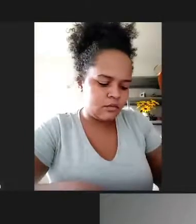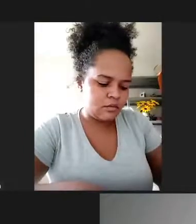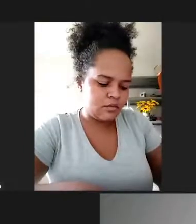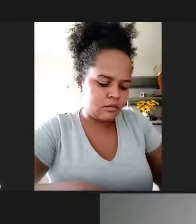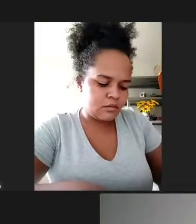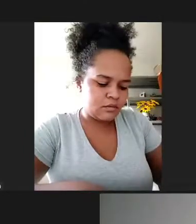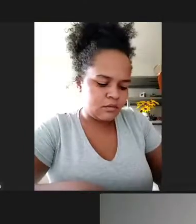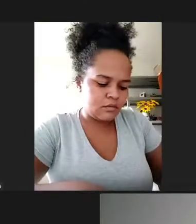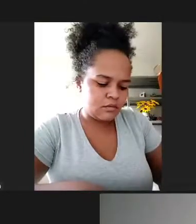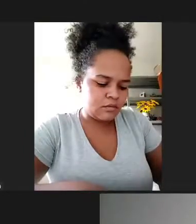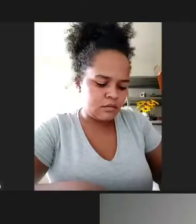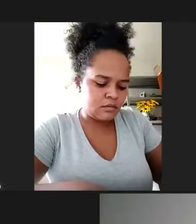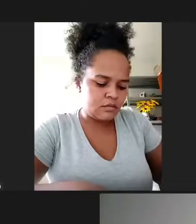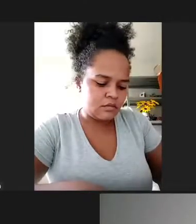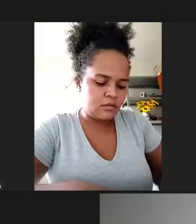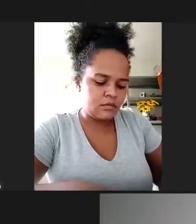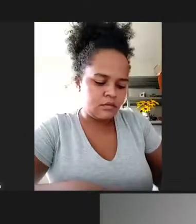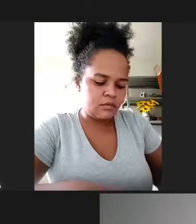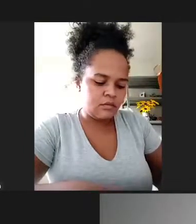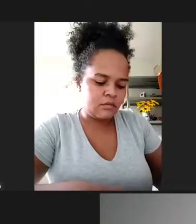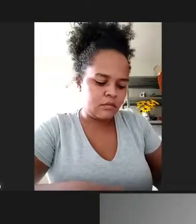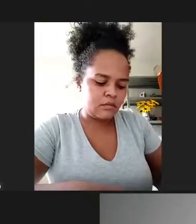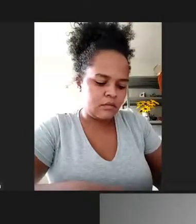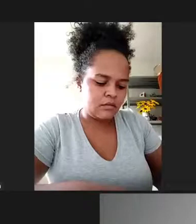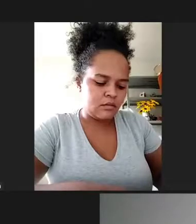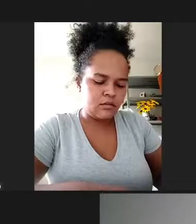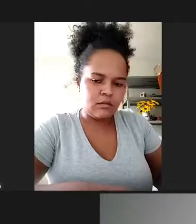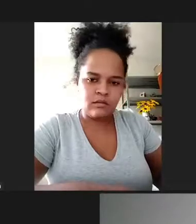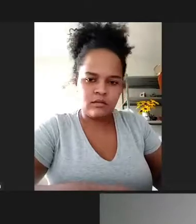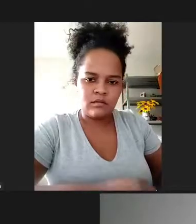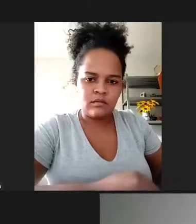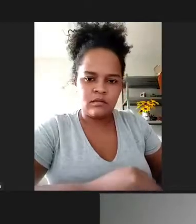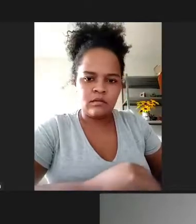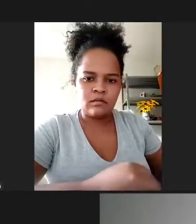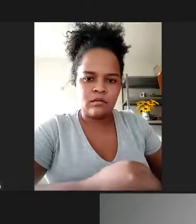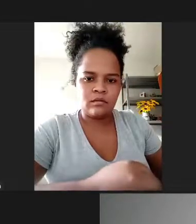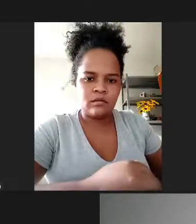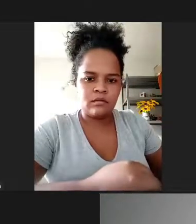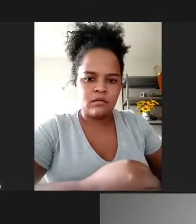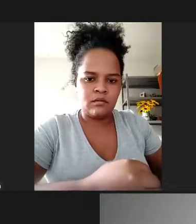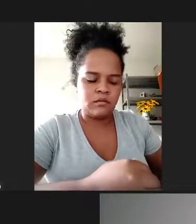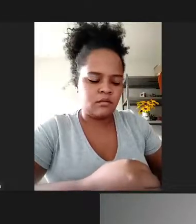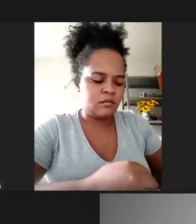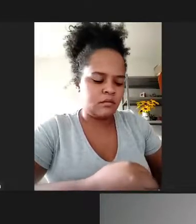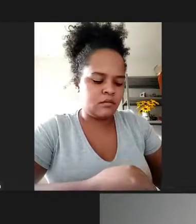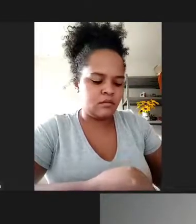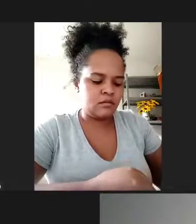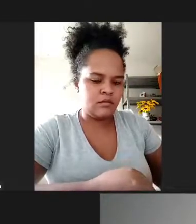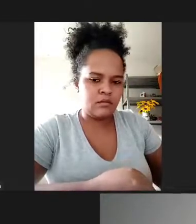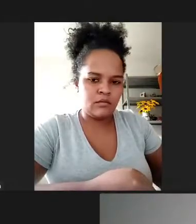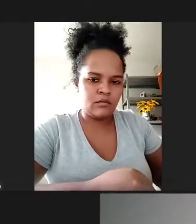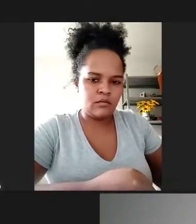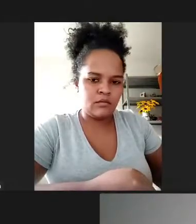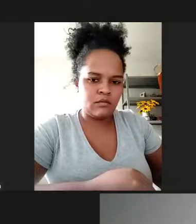hoje eu fiquei muito contente de receber duas ligações. Uma do nosso excelentíssimo prefeito, Márcio Zanetti, e um do nosso deputado